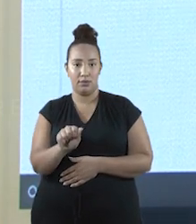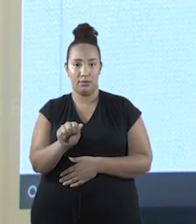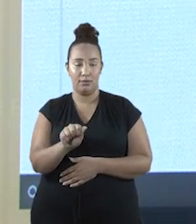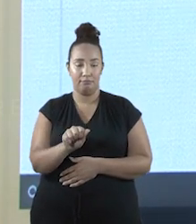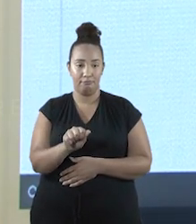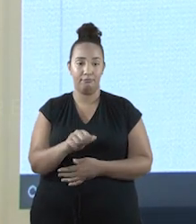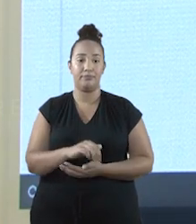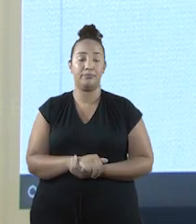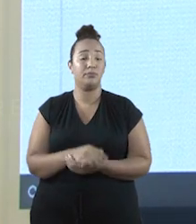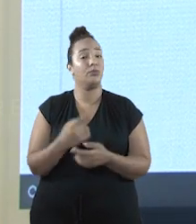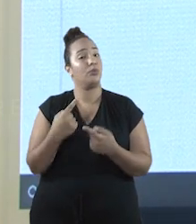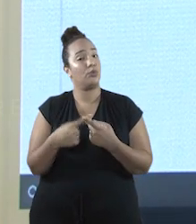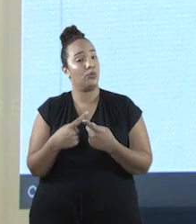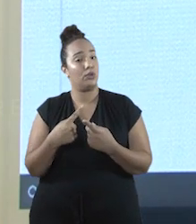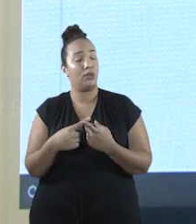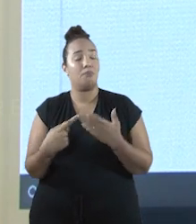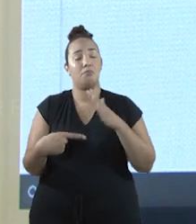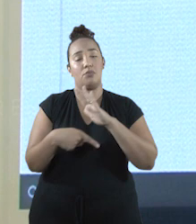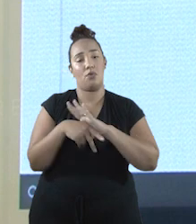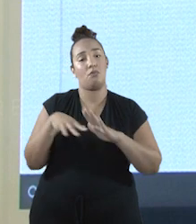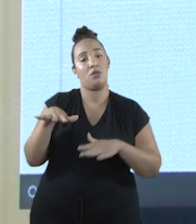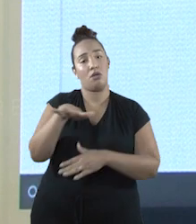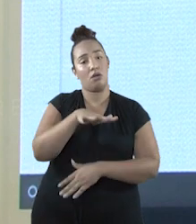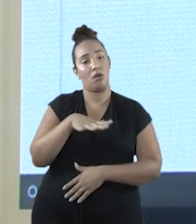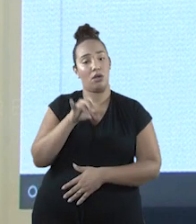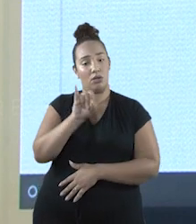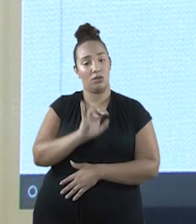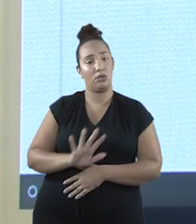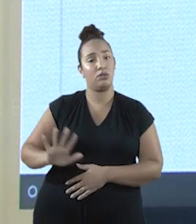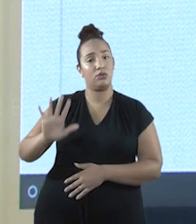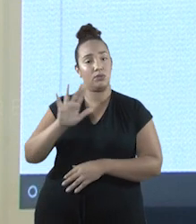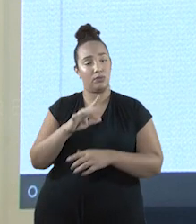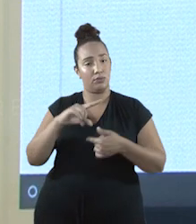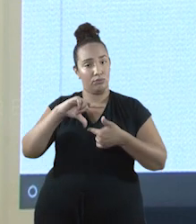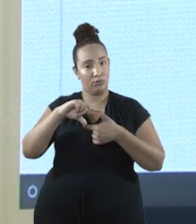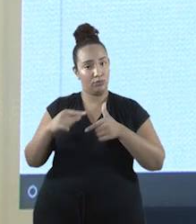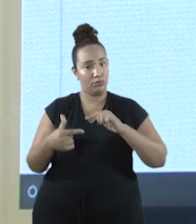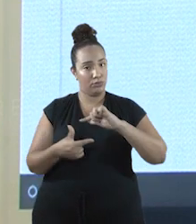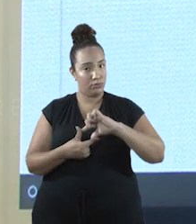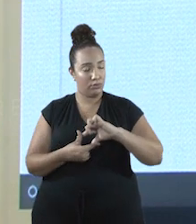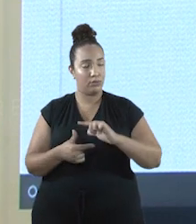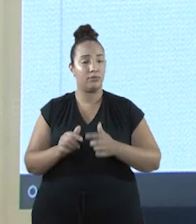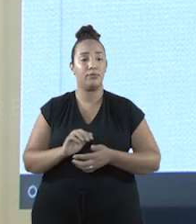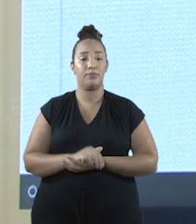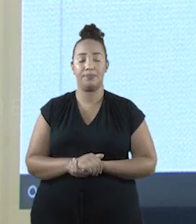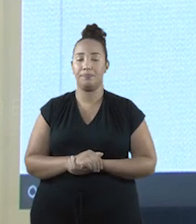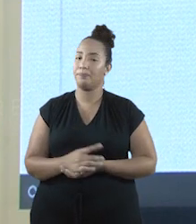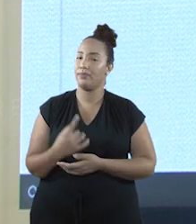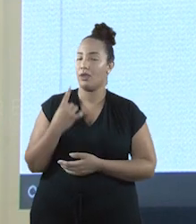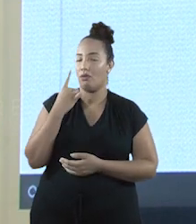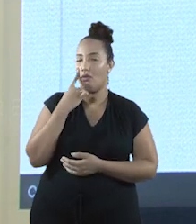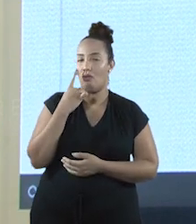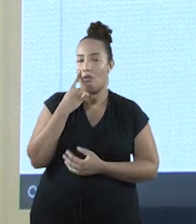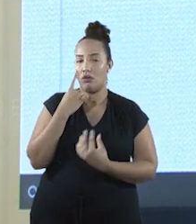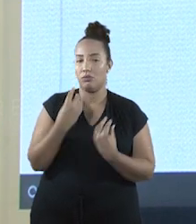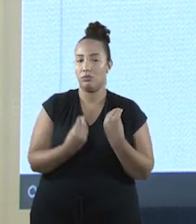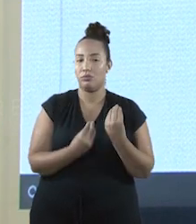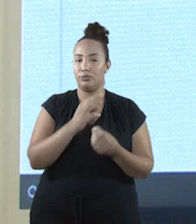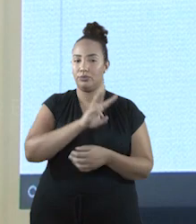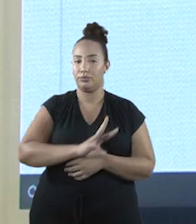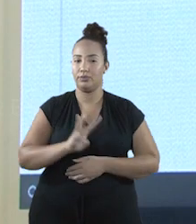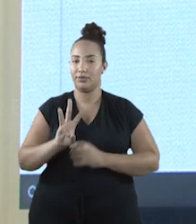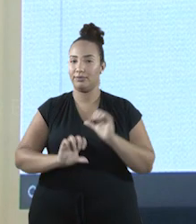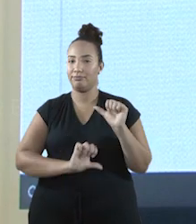pois estamos lidando com áreas de figuras geométricas. Vejam só como o site muda